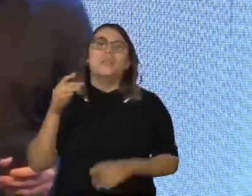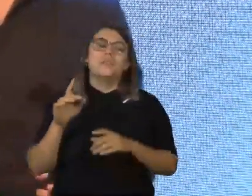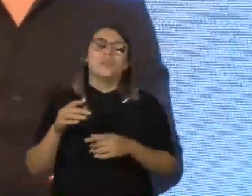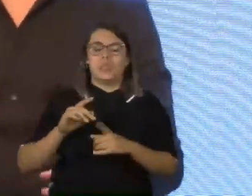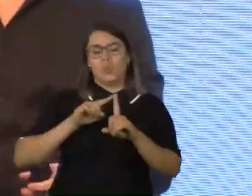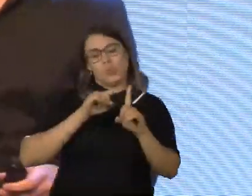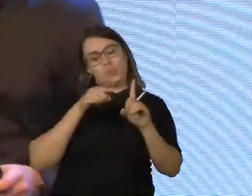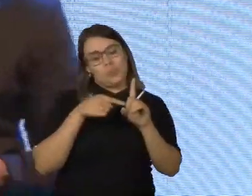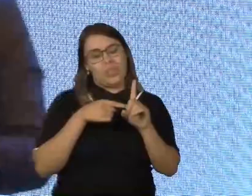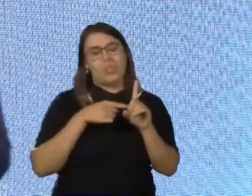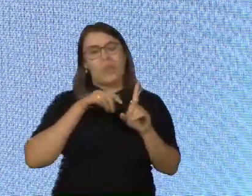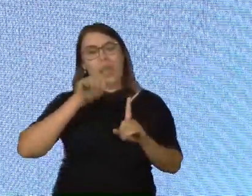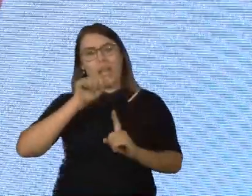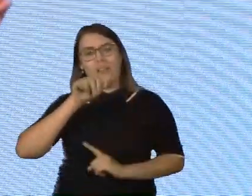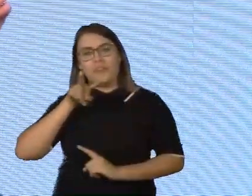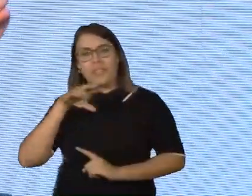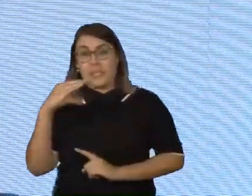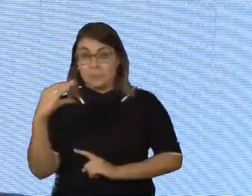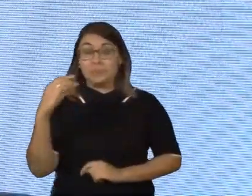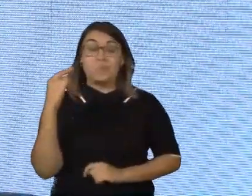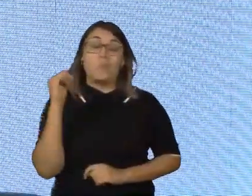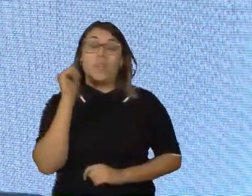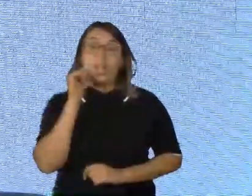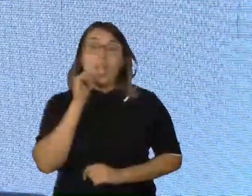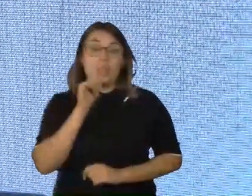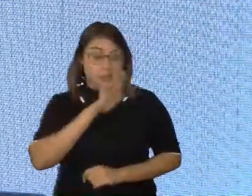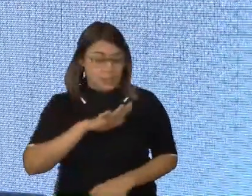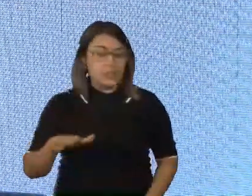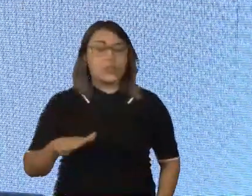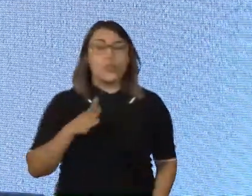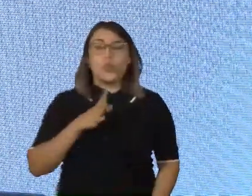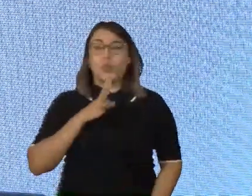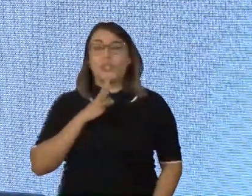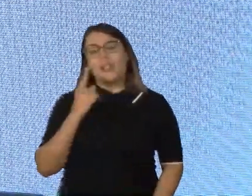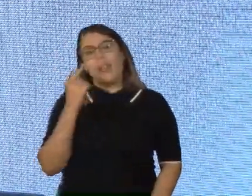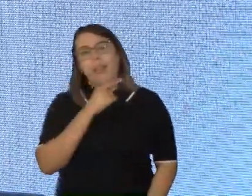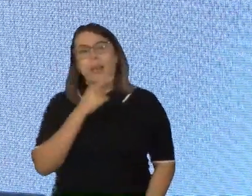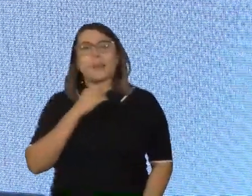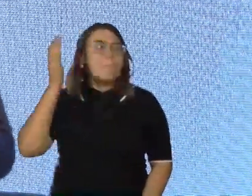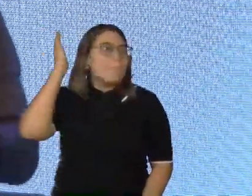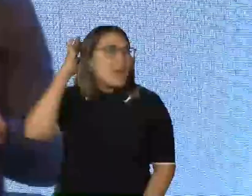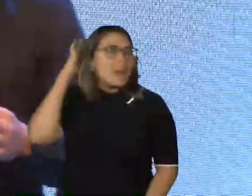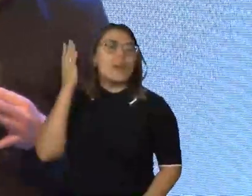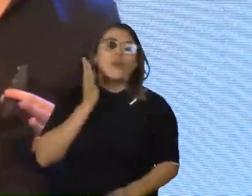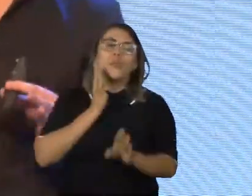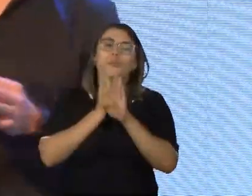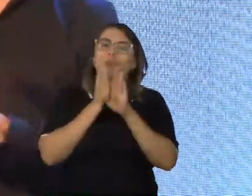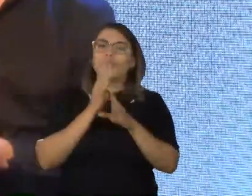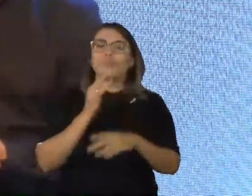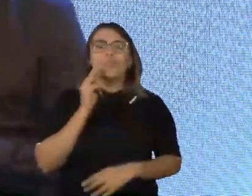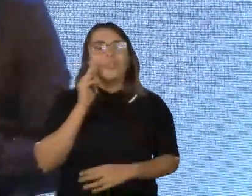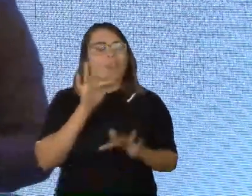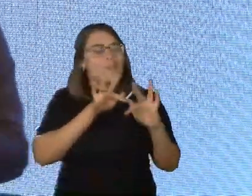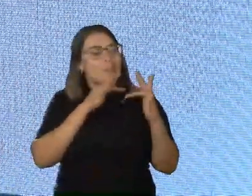barriguinha da sua mãe, da Kelly. Eu conheci a Isabela lá em Pato Branco, no Paraná. Foi a partir dali que a gente começou a criar um aço, eu e